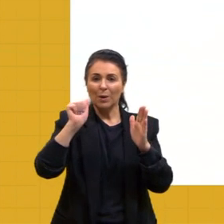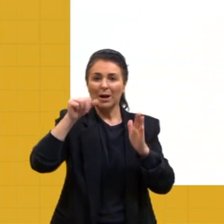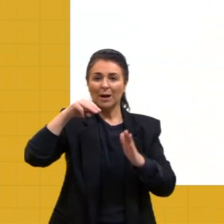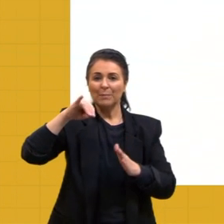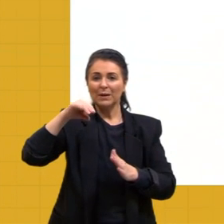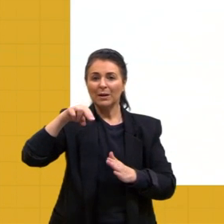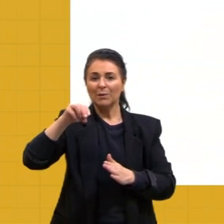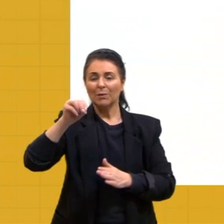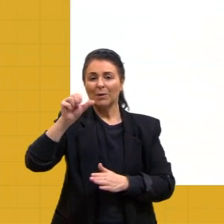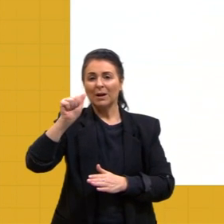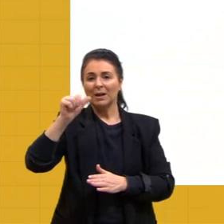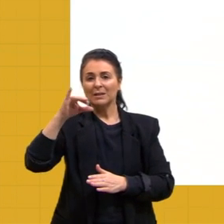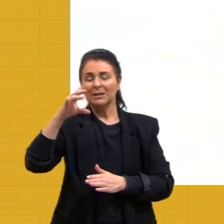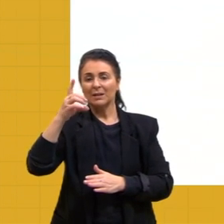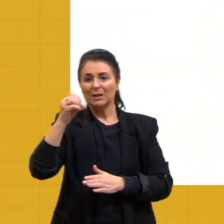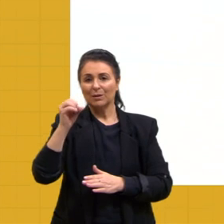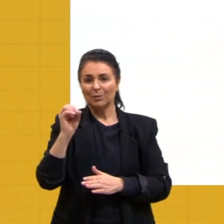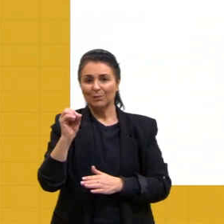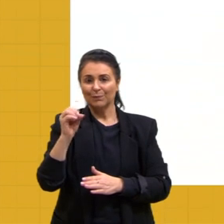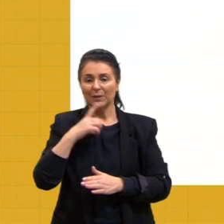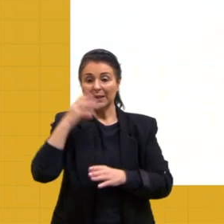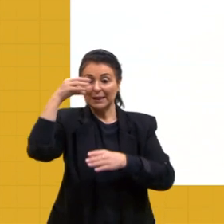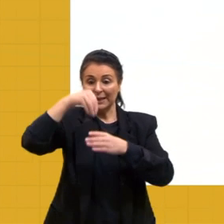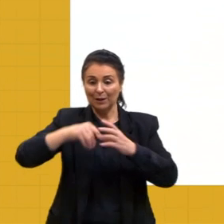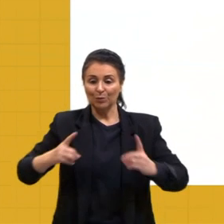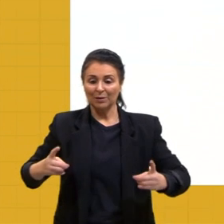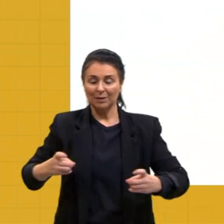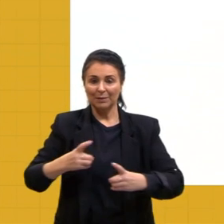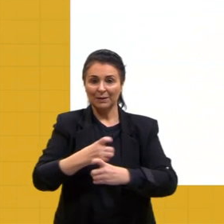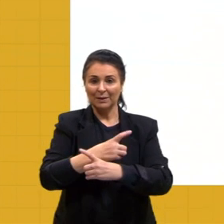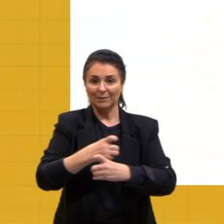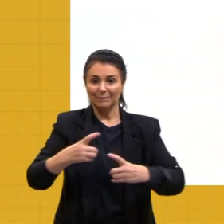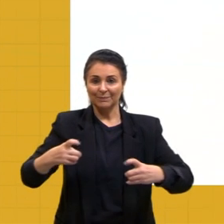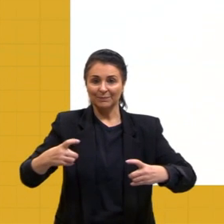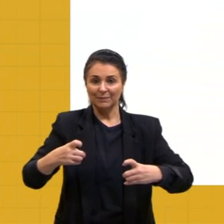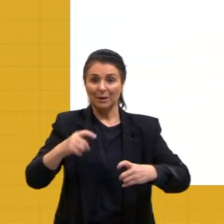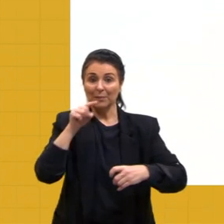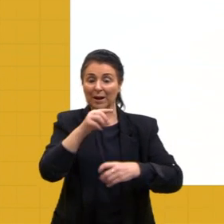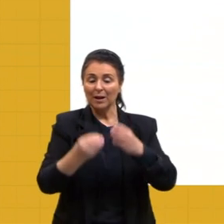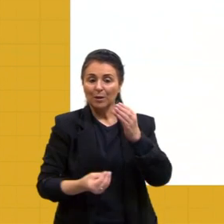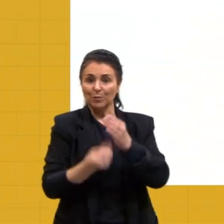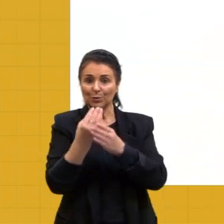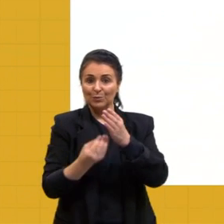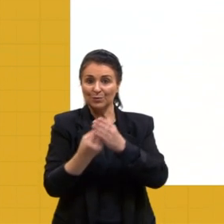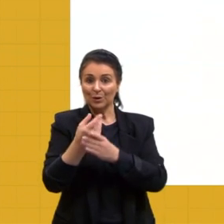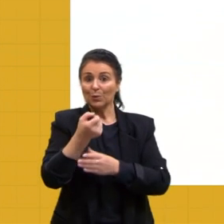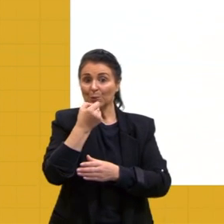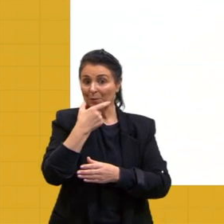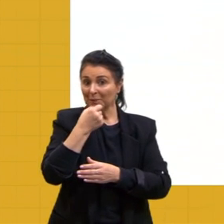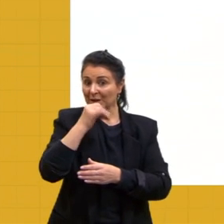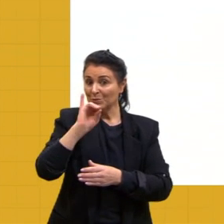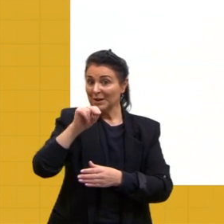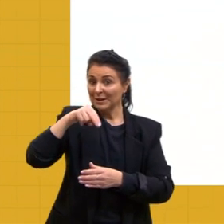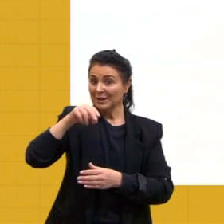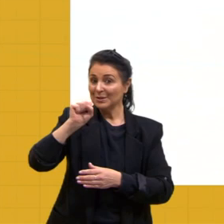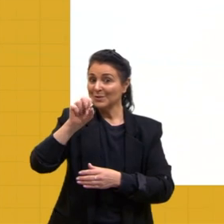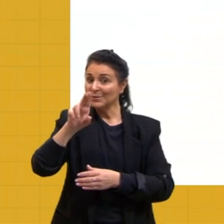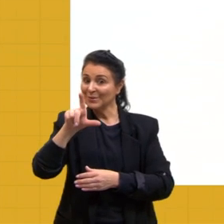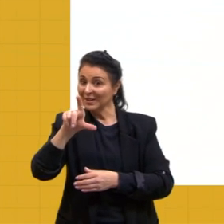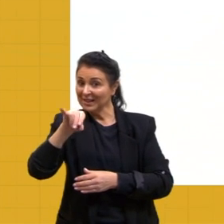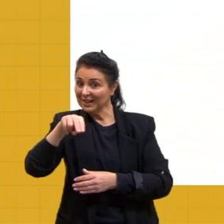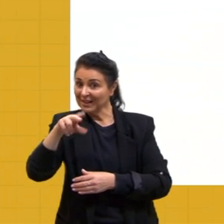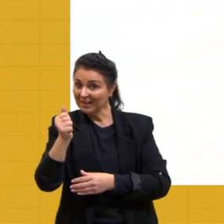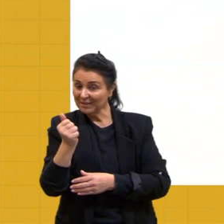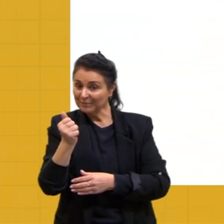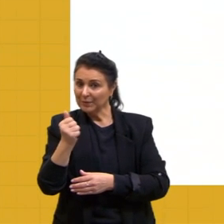insulina humana dentro da bactéria para ela produzir essa insulina. Então, aqui, essa questão